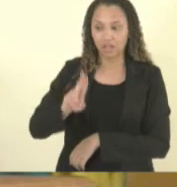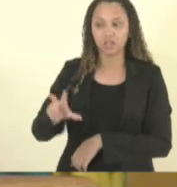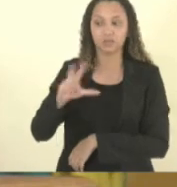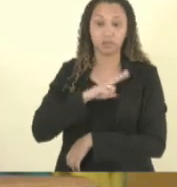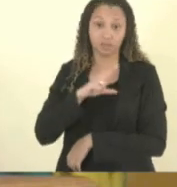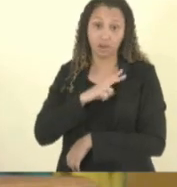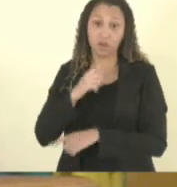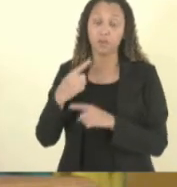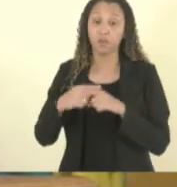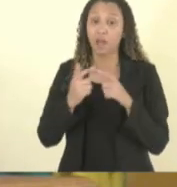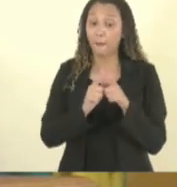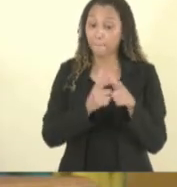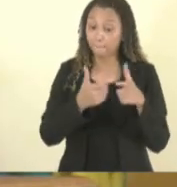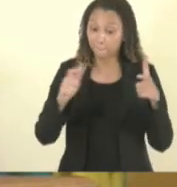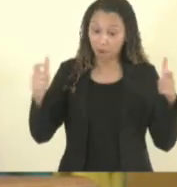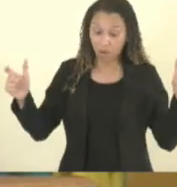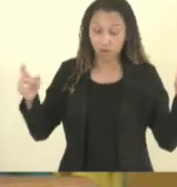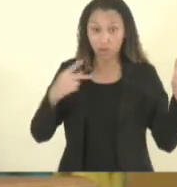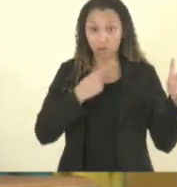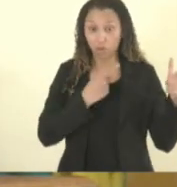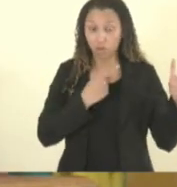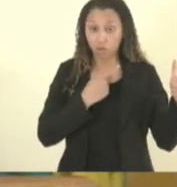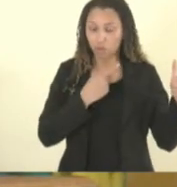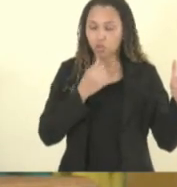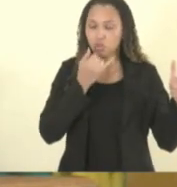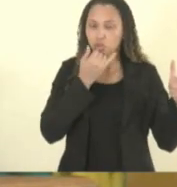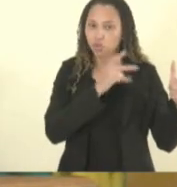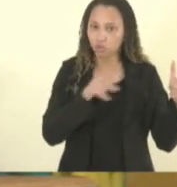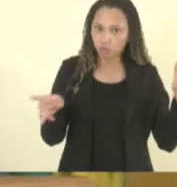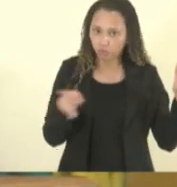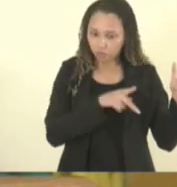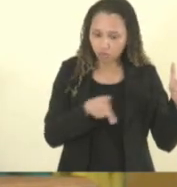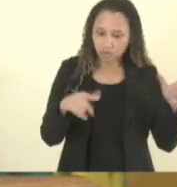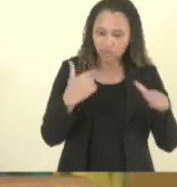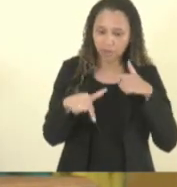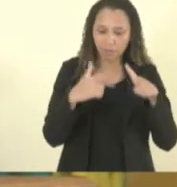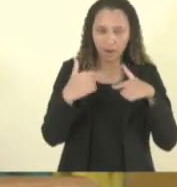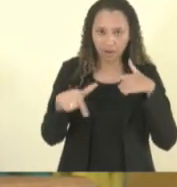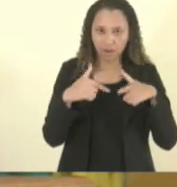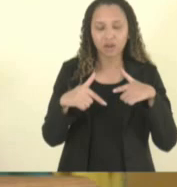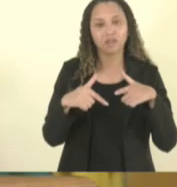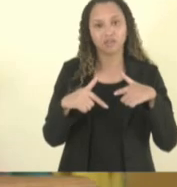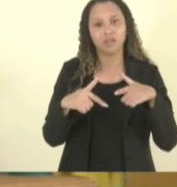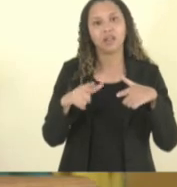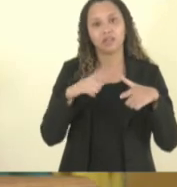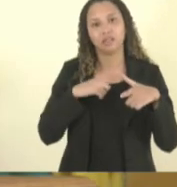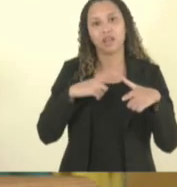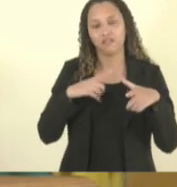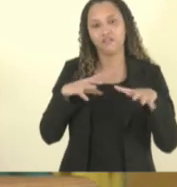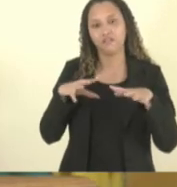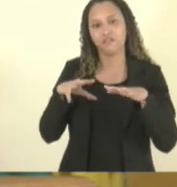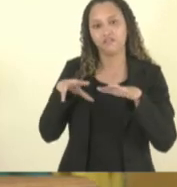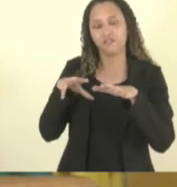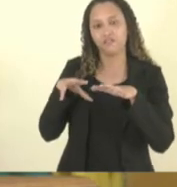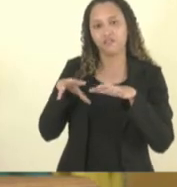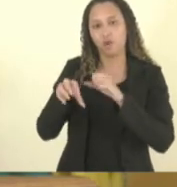grande maioria dos professores que estão atuando nas redes fazem faculdade privada